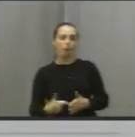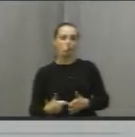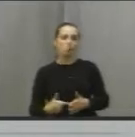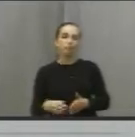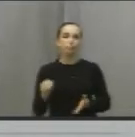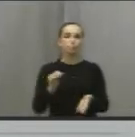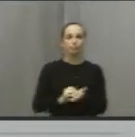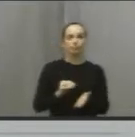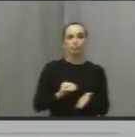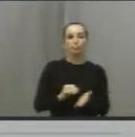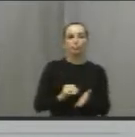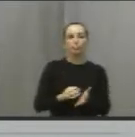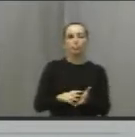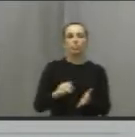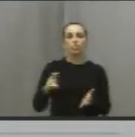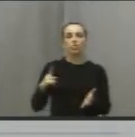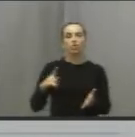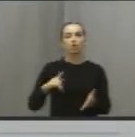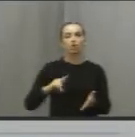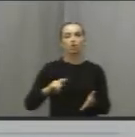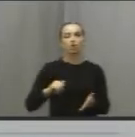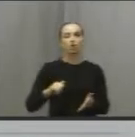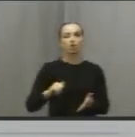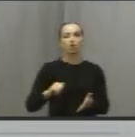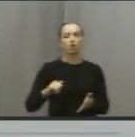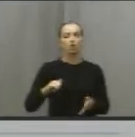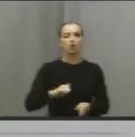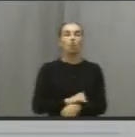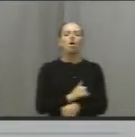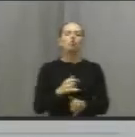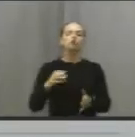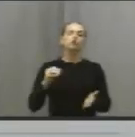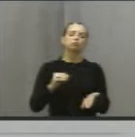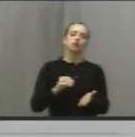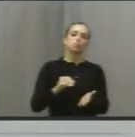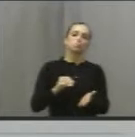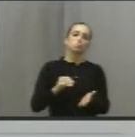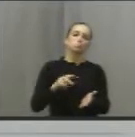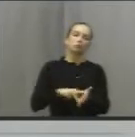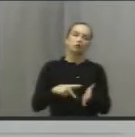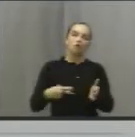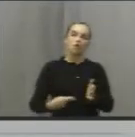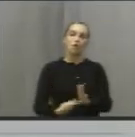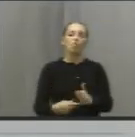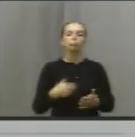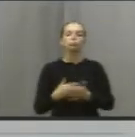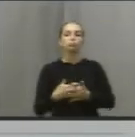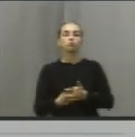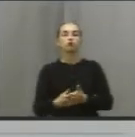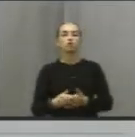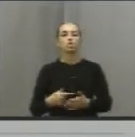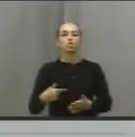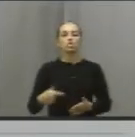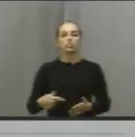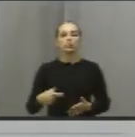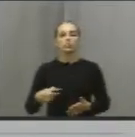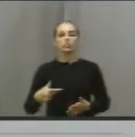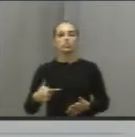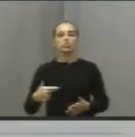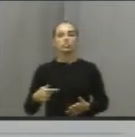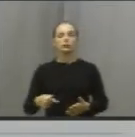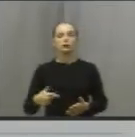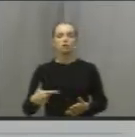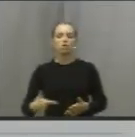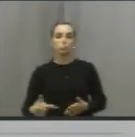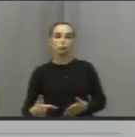Falta dos servidores municipais. Isso é um dado preocupante. Ribeirão tem 72 mil faltas, São Carlos 17 mil,